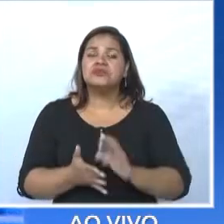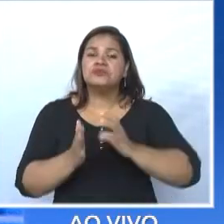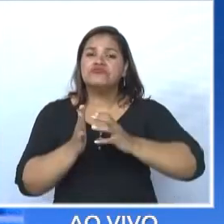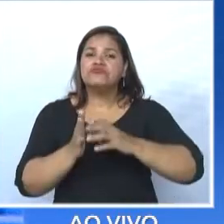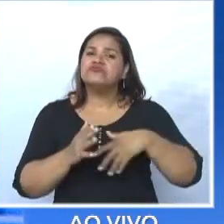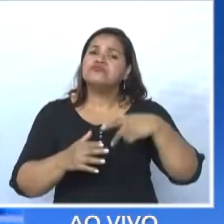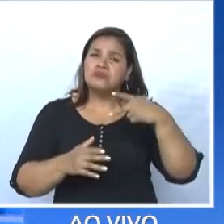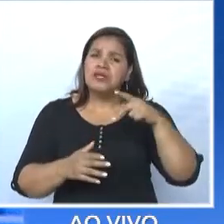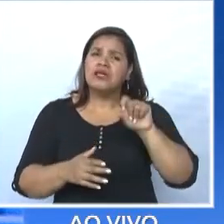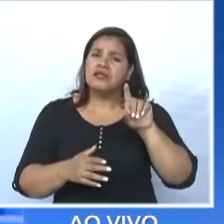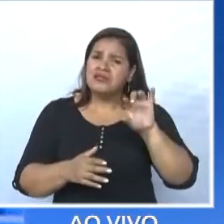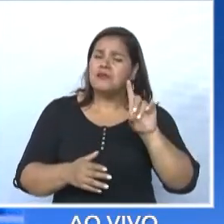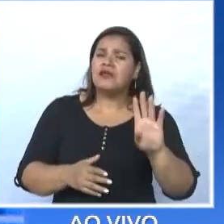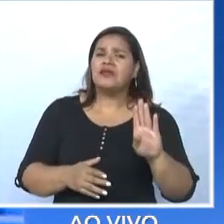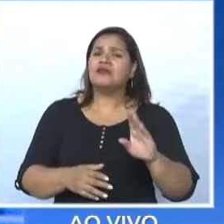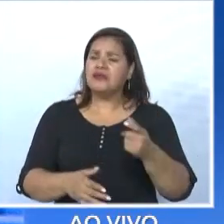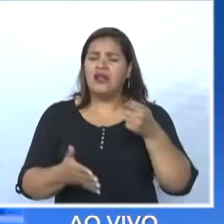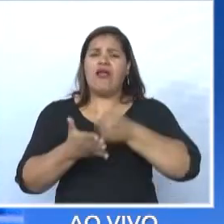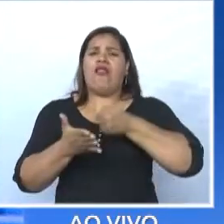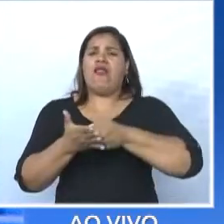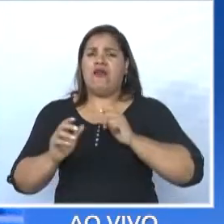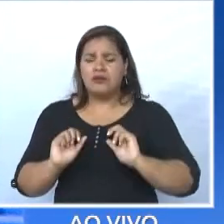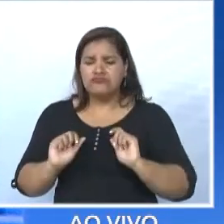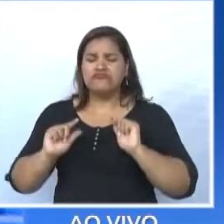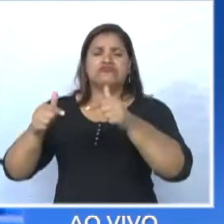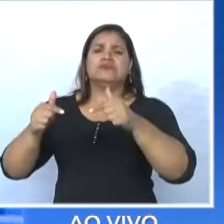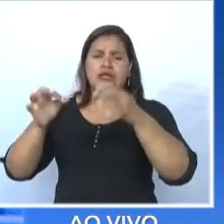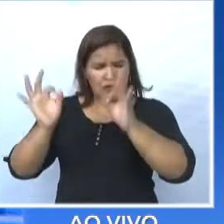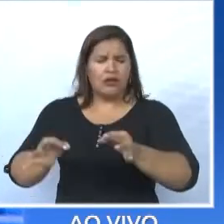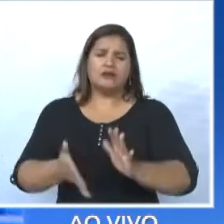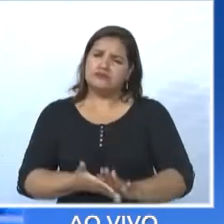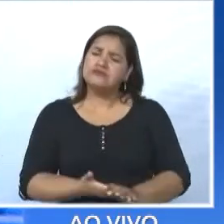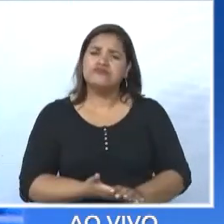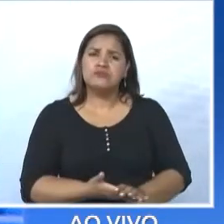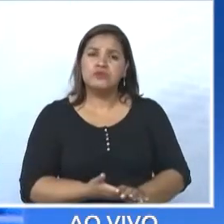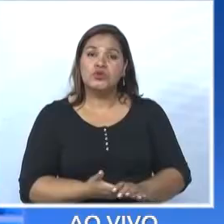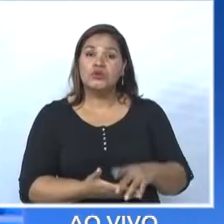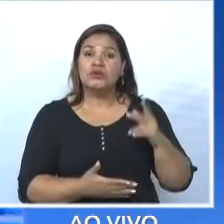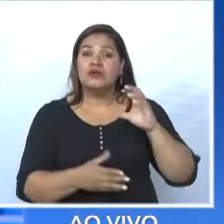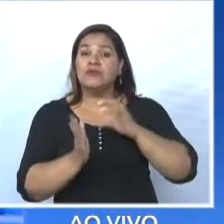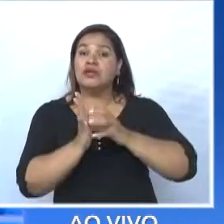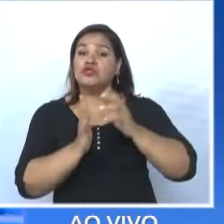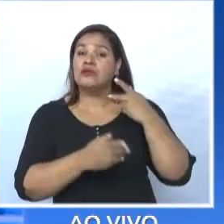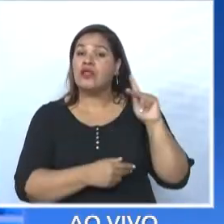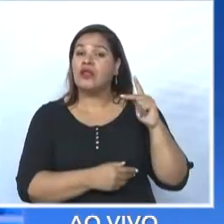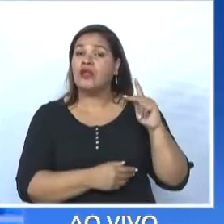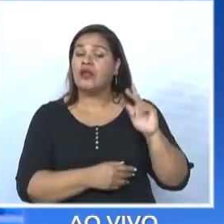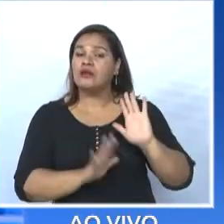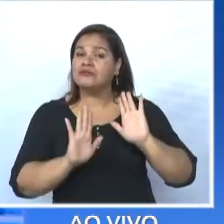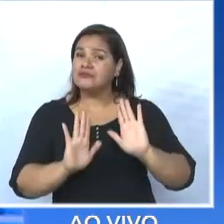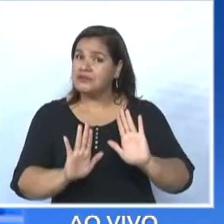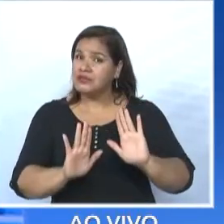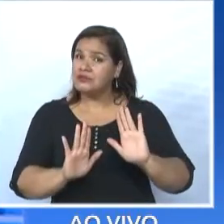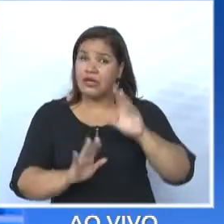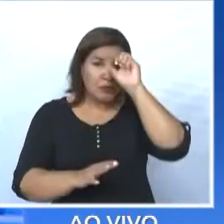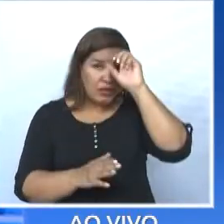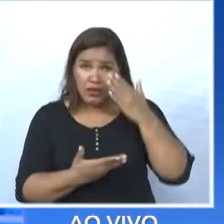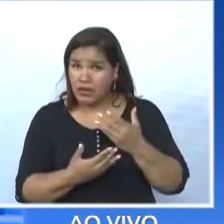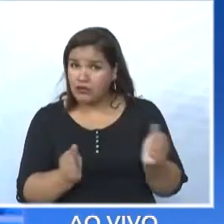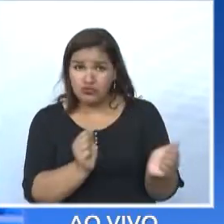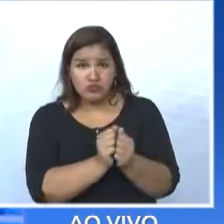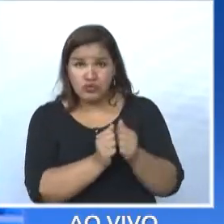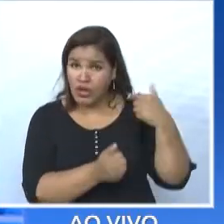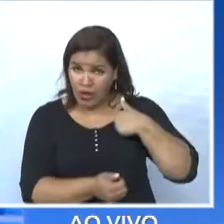certo. Ele está defendendo o partido dele. Agora, é um cara para aprender com ele. fui secretário dele